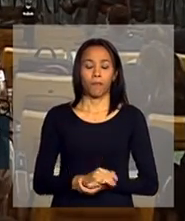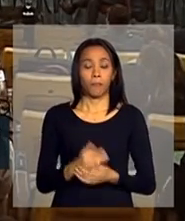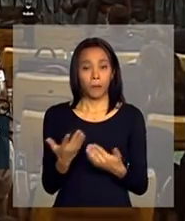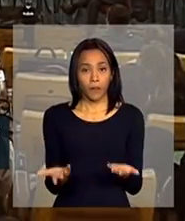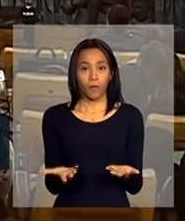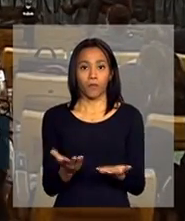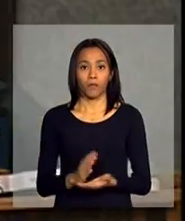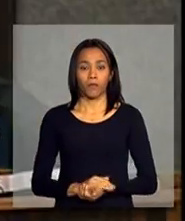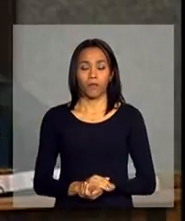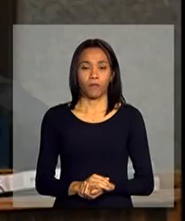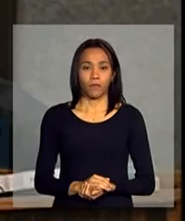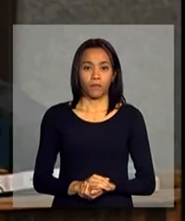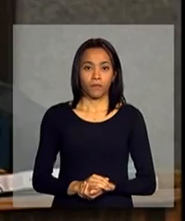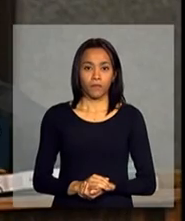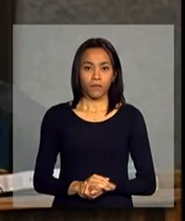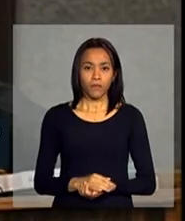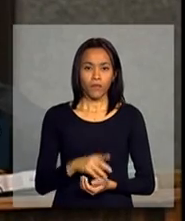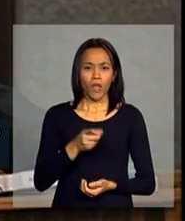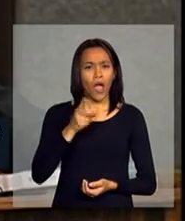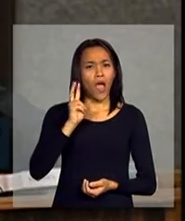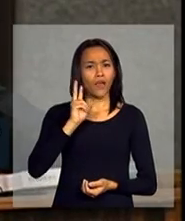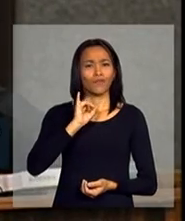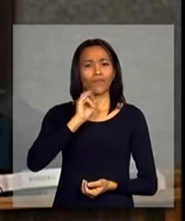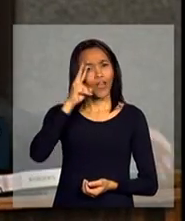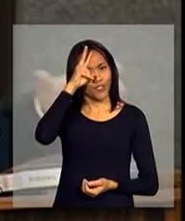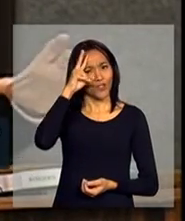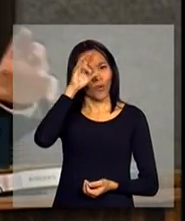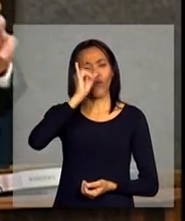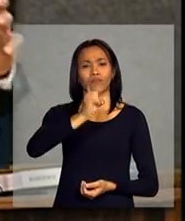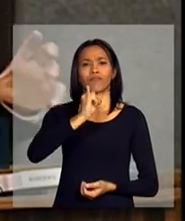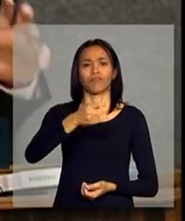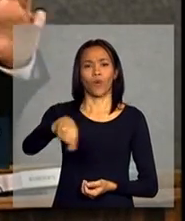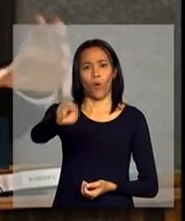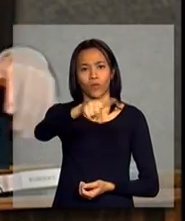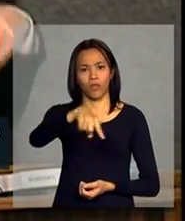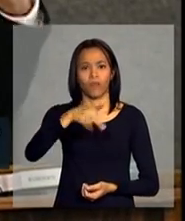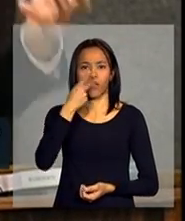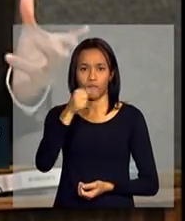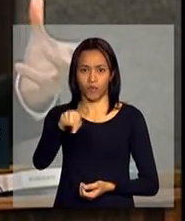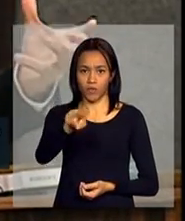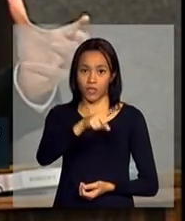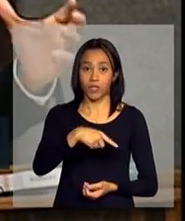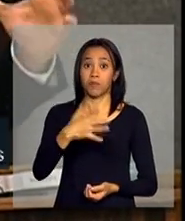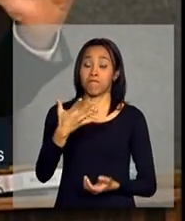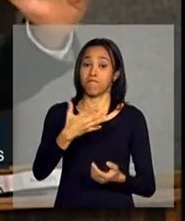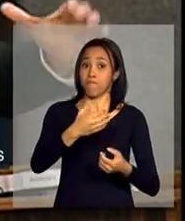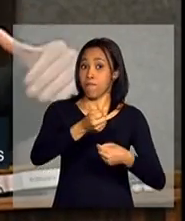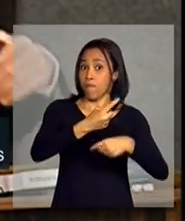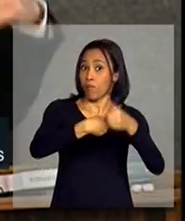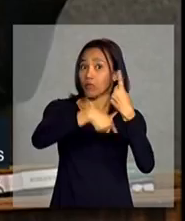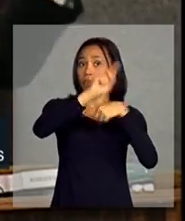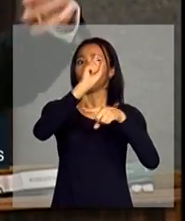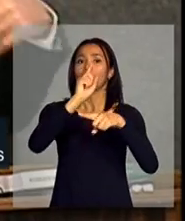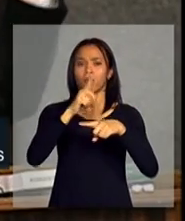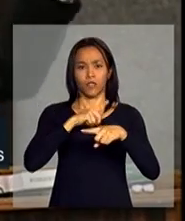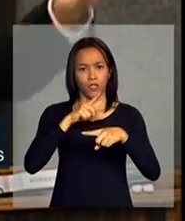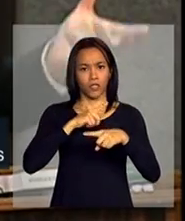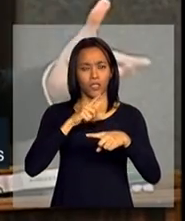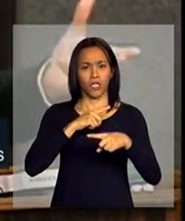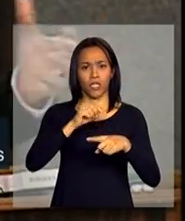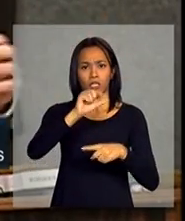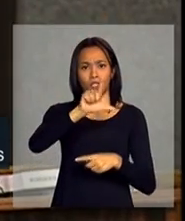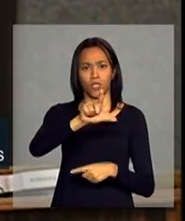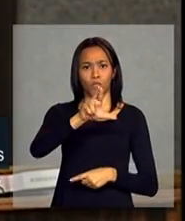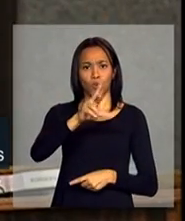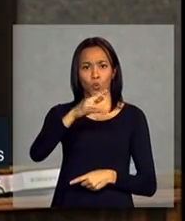a história que eu gostaria de frisar é essa história de mais prosperidade, um crescimento de lucro mais